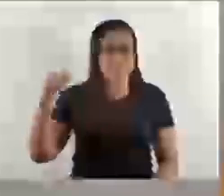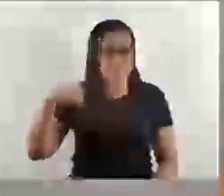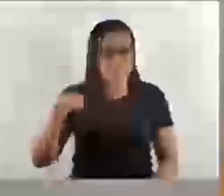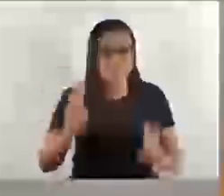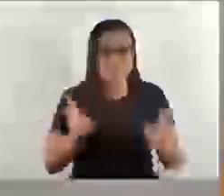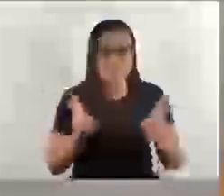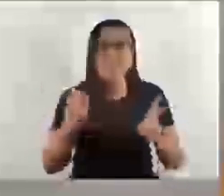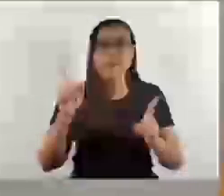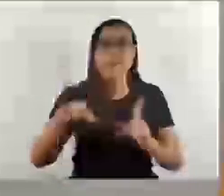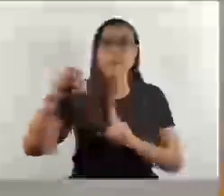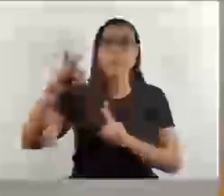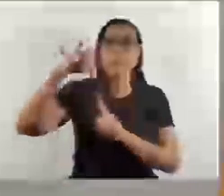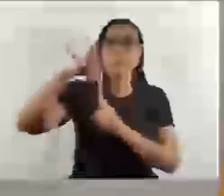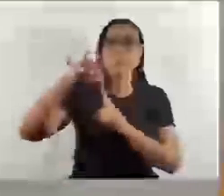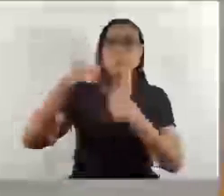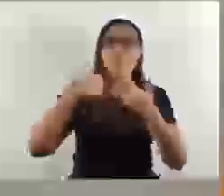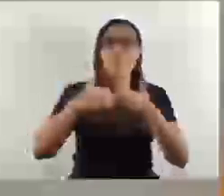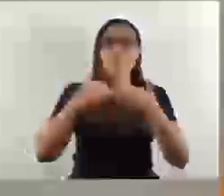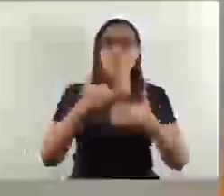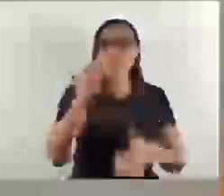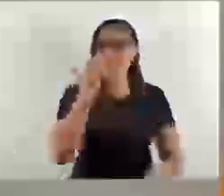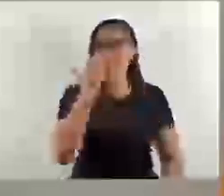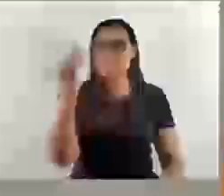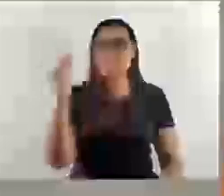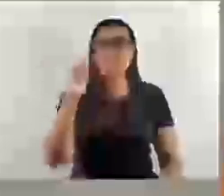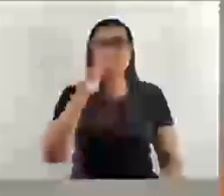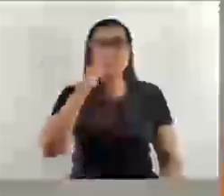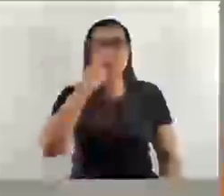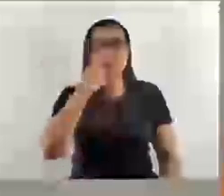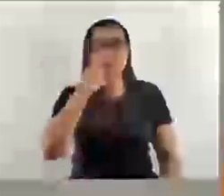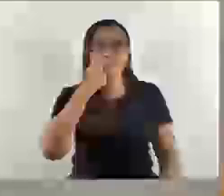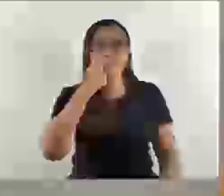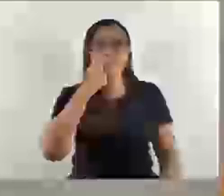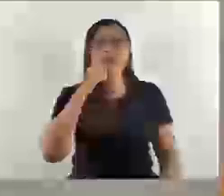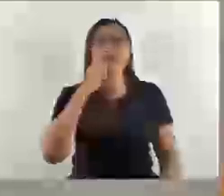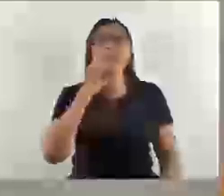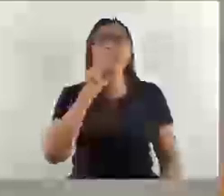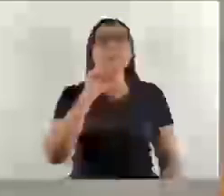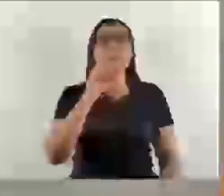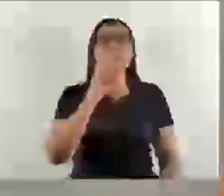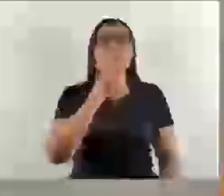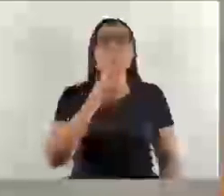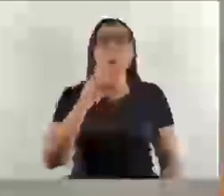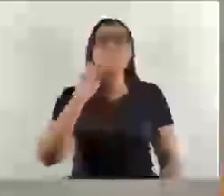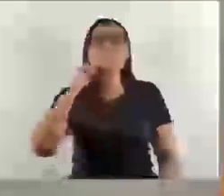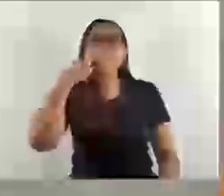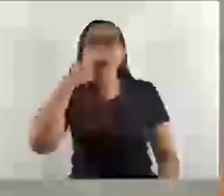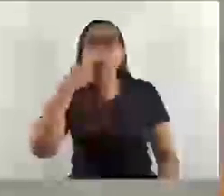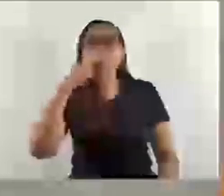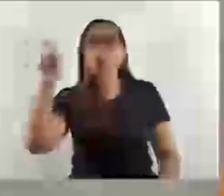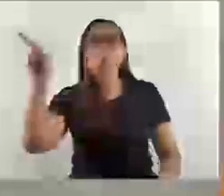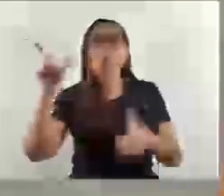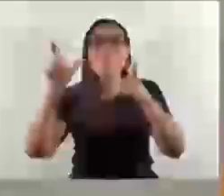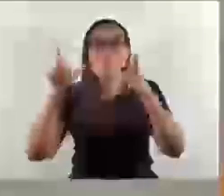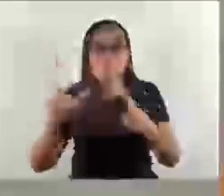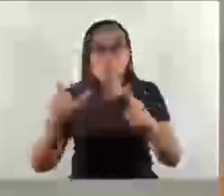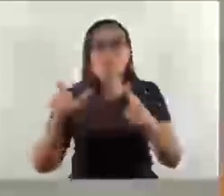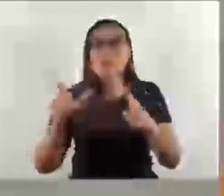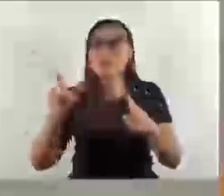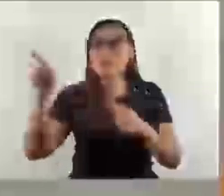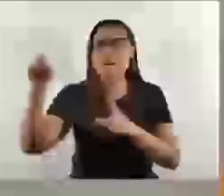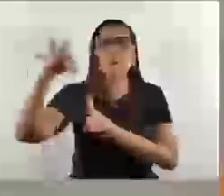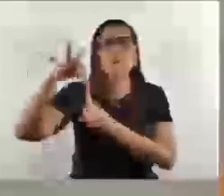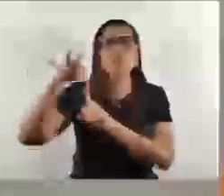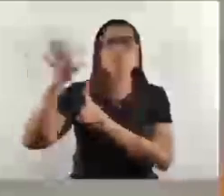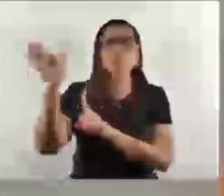de ônibus na frente da padaria Sabor e Pão. O vereador Maneca conhece bem, ali na localidade de Bom Vê. Esse ponto foi retirado.